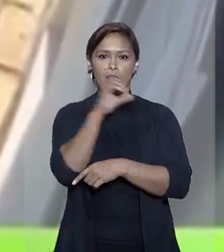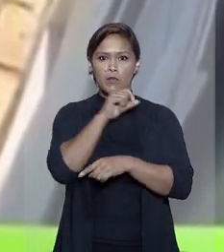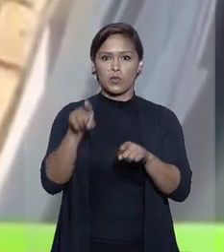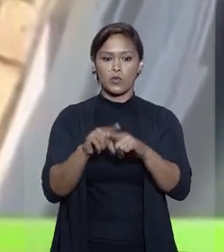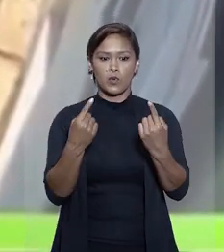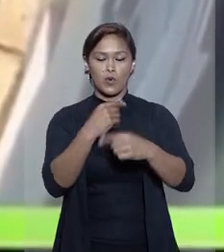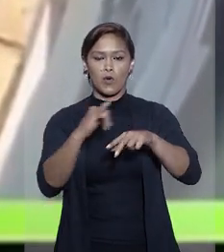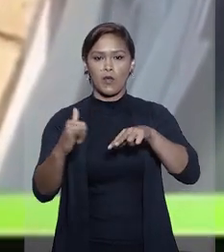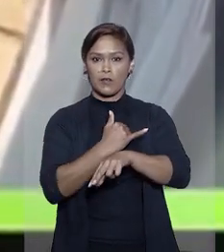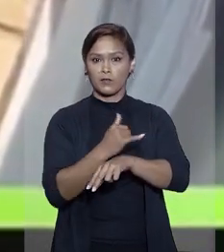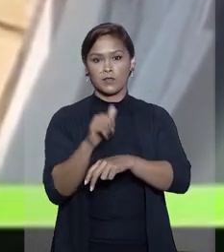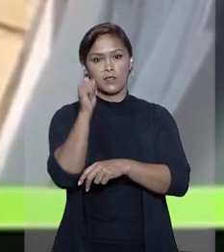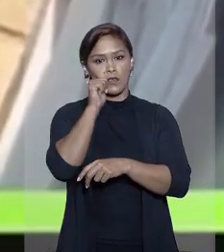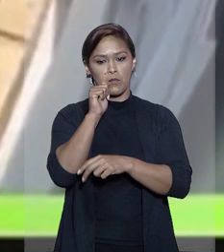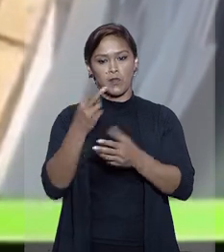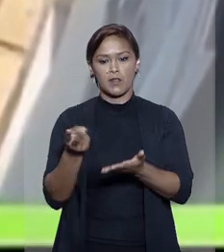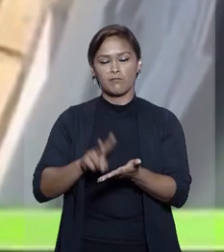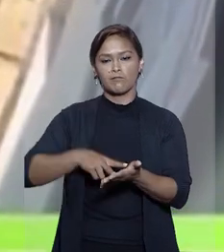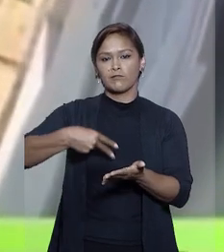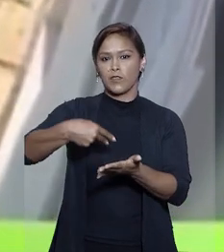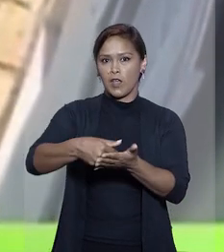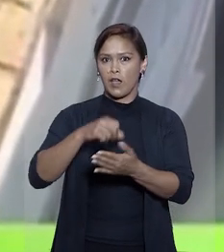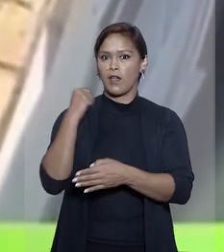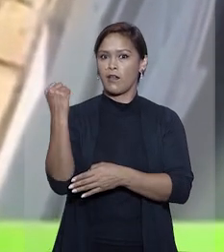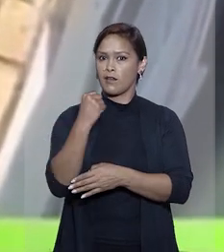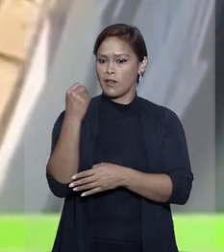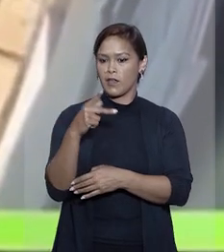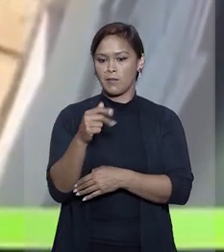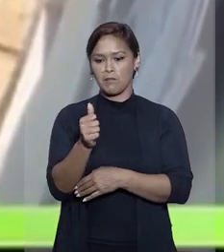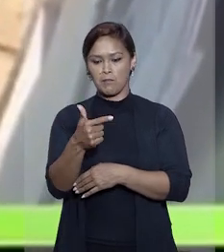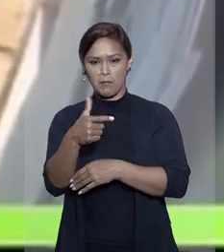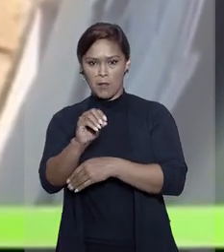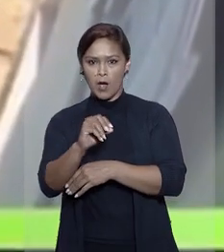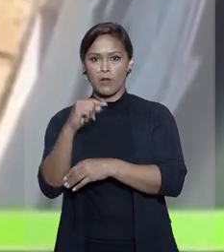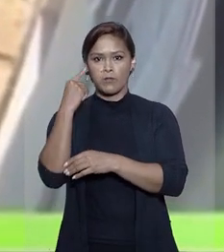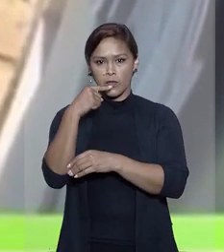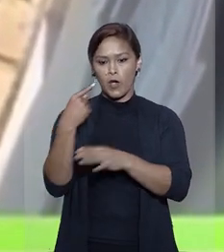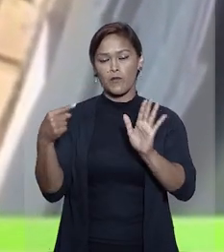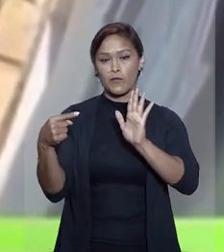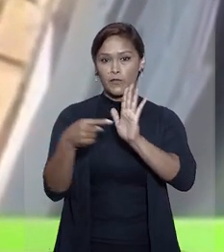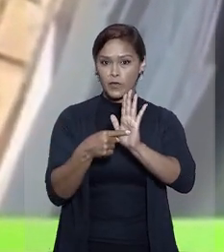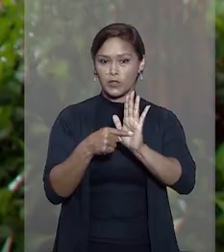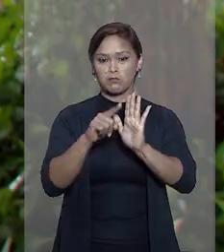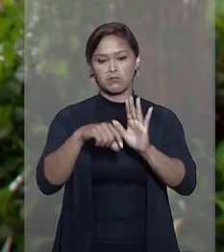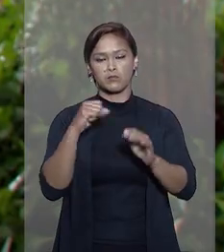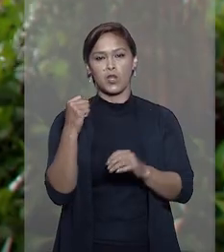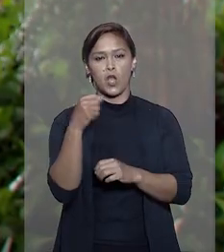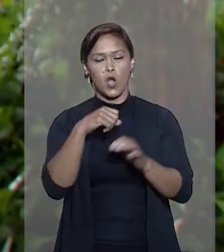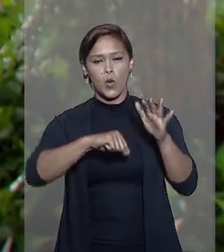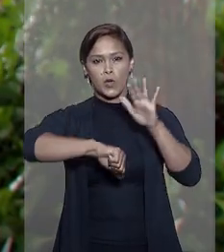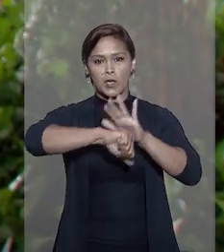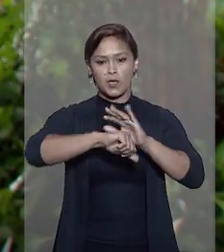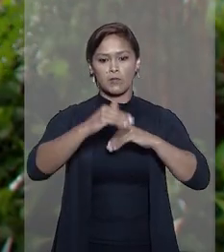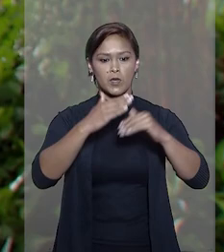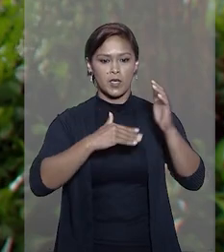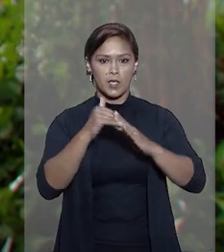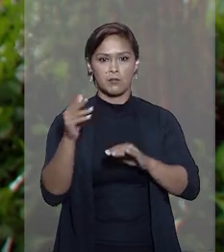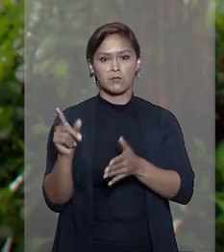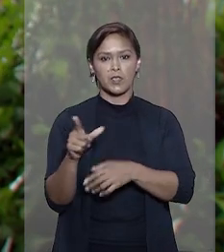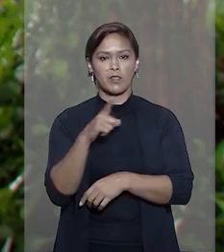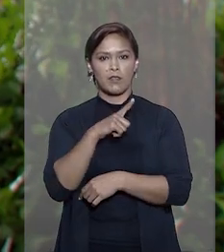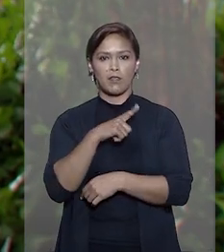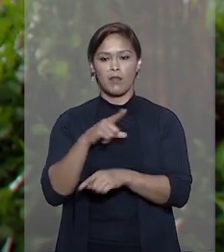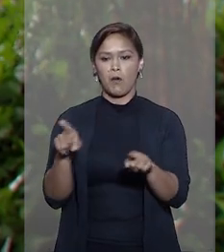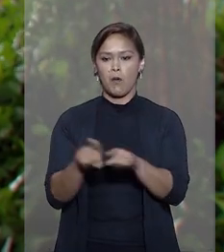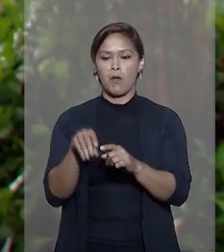vítima. A mulher foi internada em estado grave. E Paulo Ricardo Milhomen foi denunciado pelo crime de homicídio qualificado tentado.